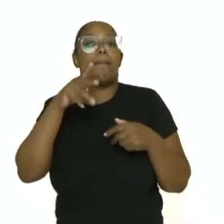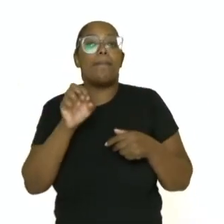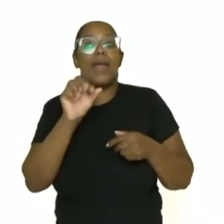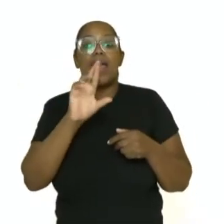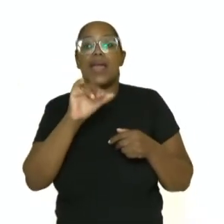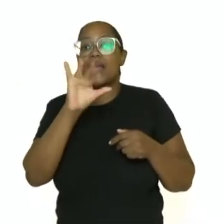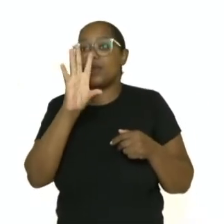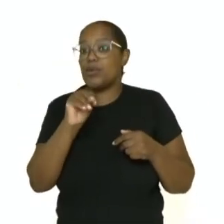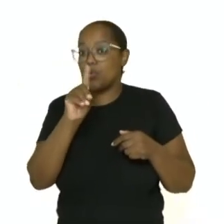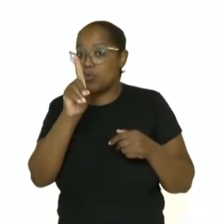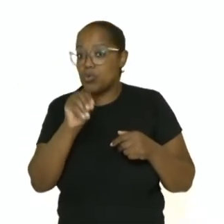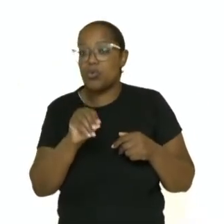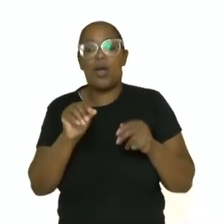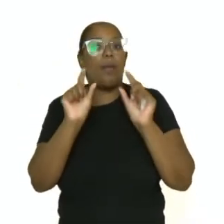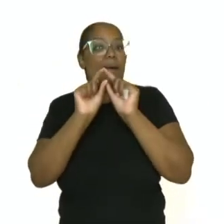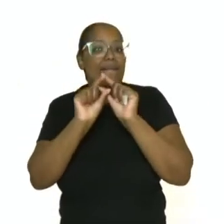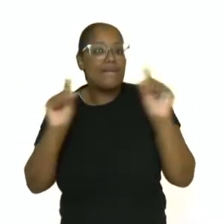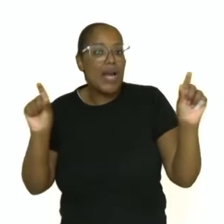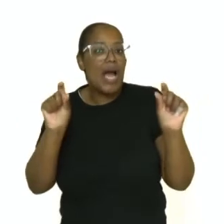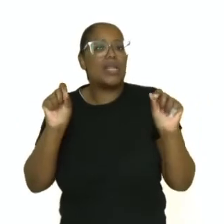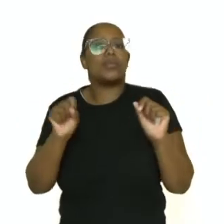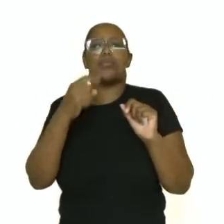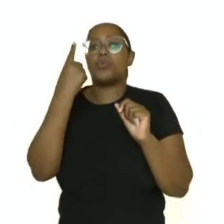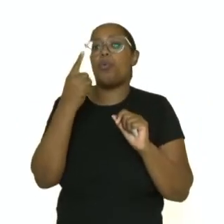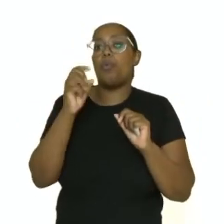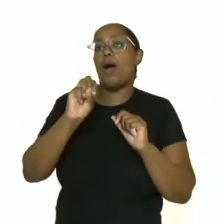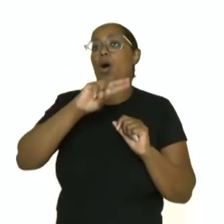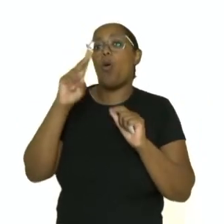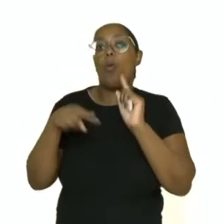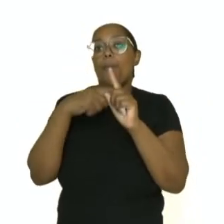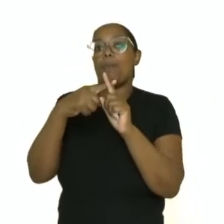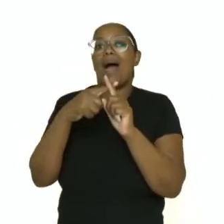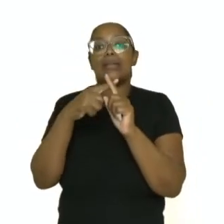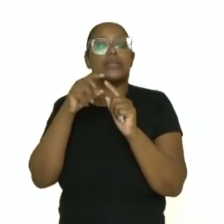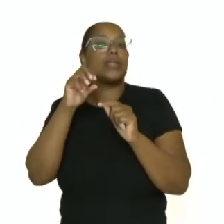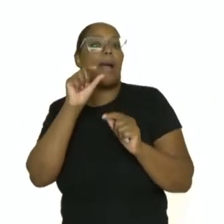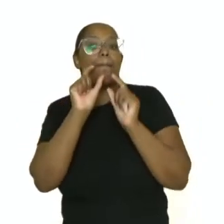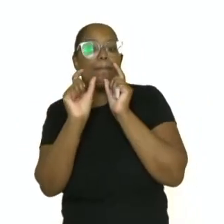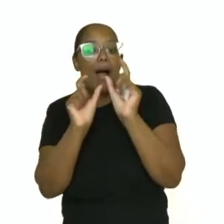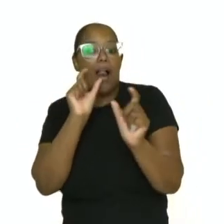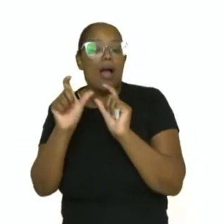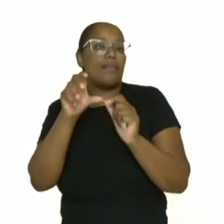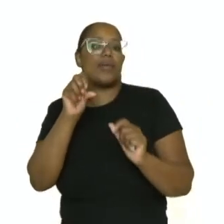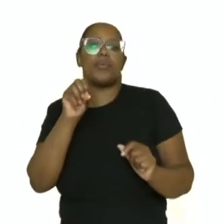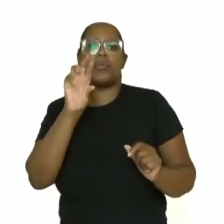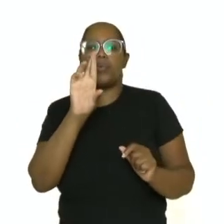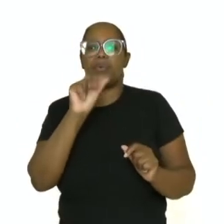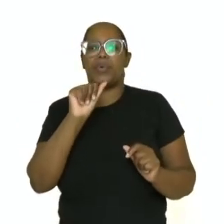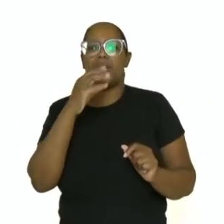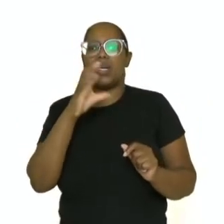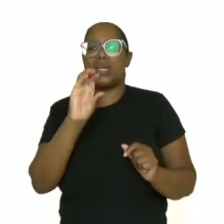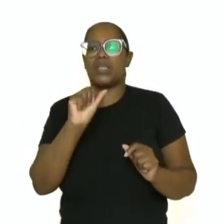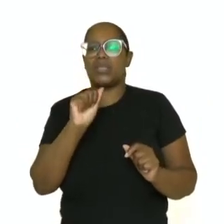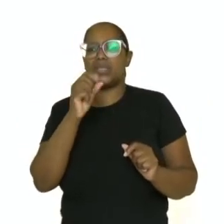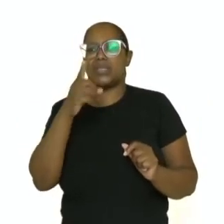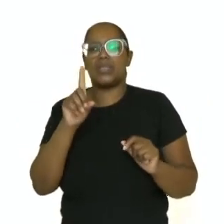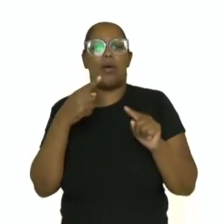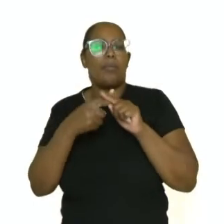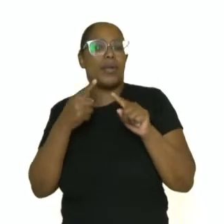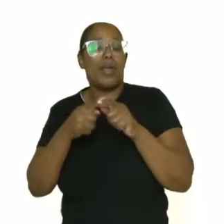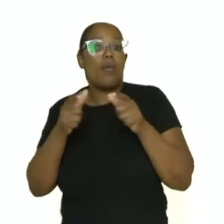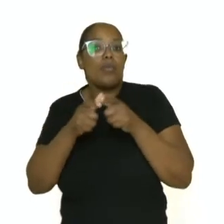é uma frase formada por uma ou mais orações. Então, observe aqui. Amazônia é considerada a celeiro do mundo porque é um grande